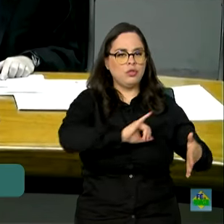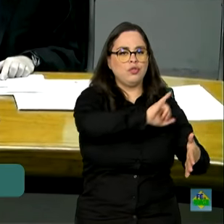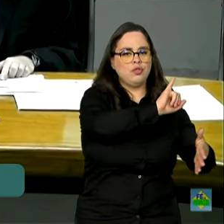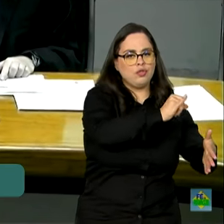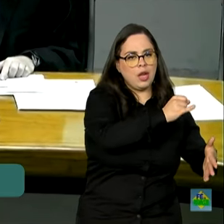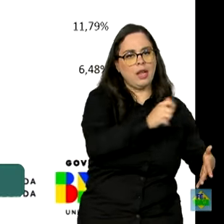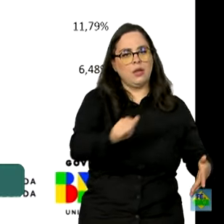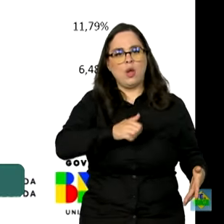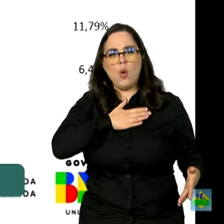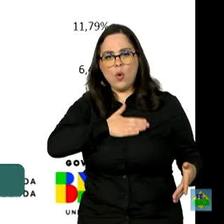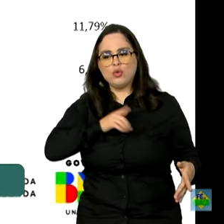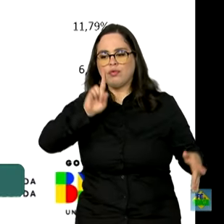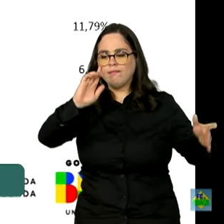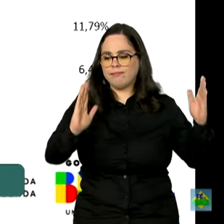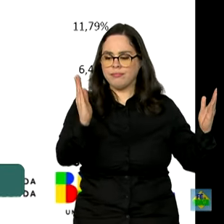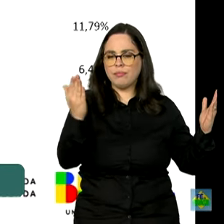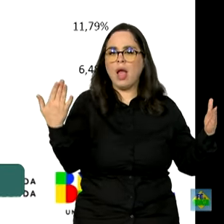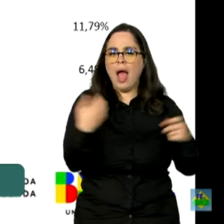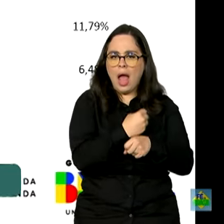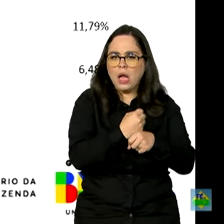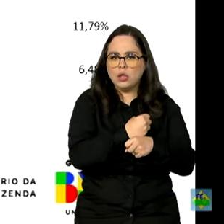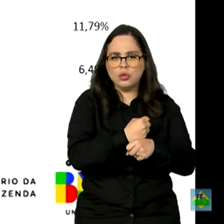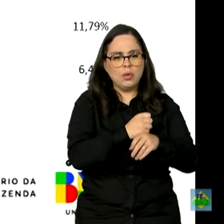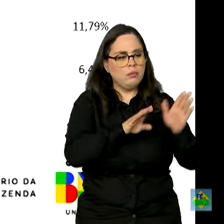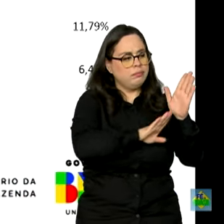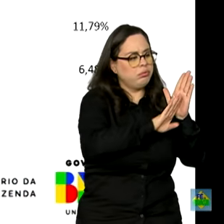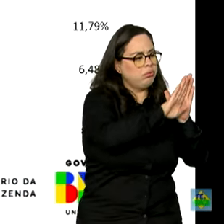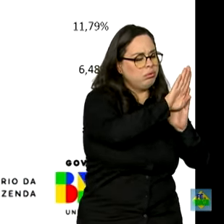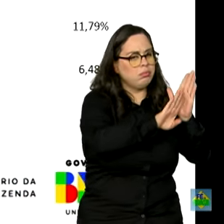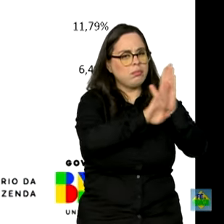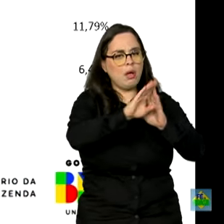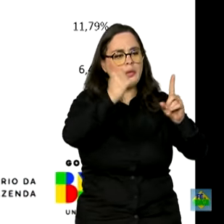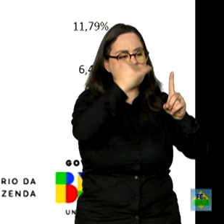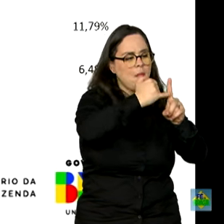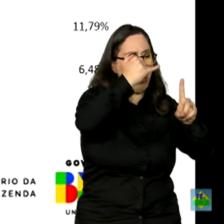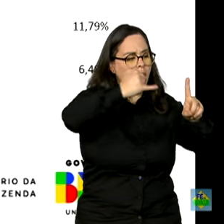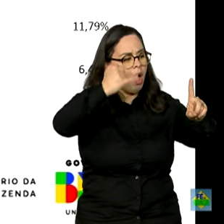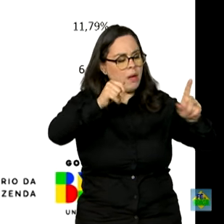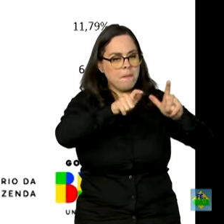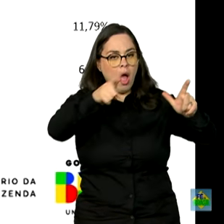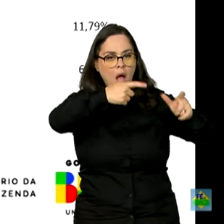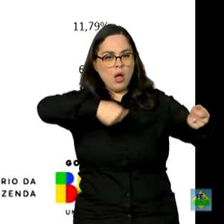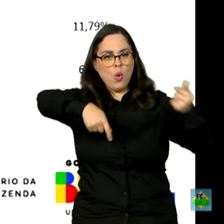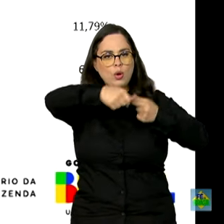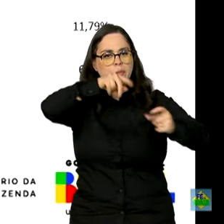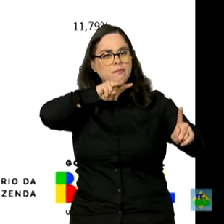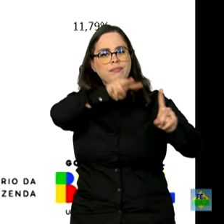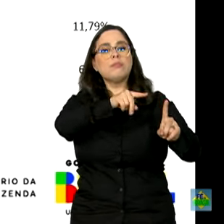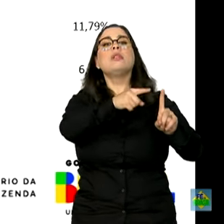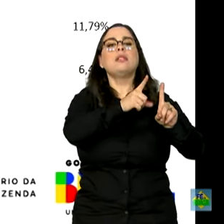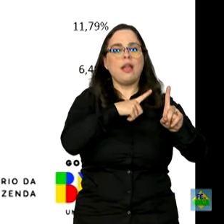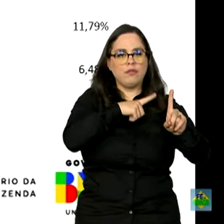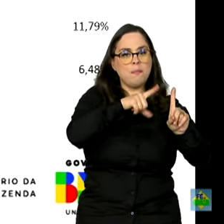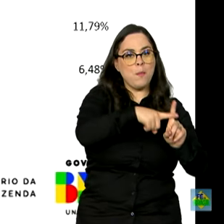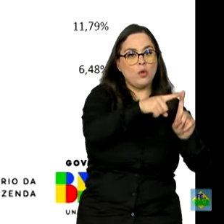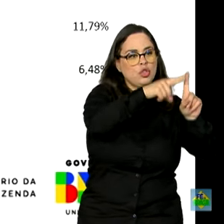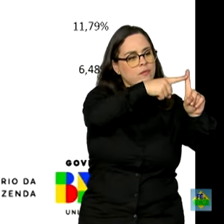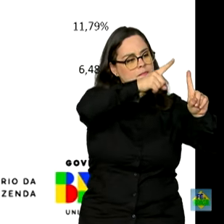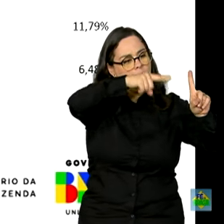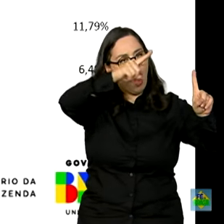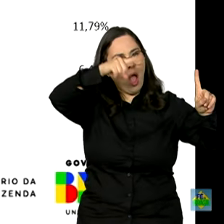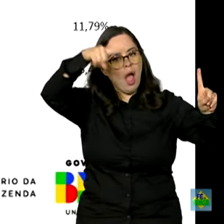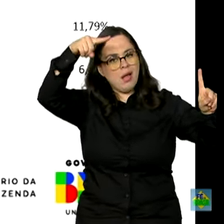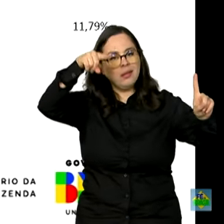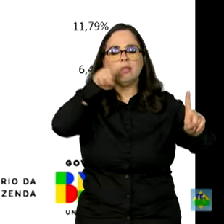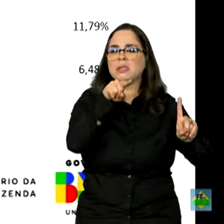agosto de 2024, os desempenhos dos principais indicadores macroeconômicos também apresentam variação positiva. E